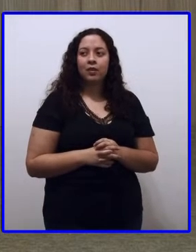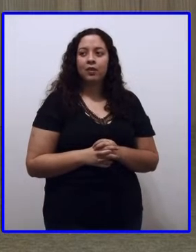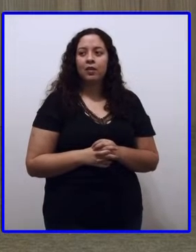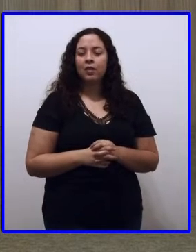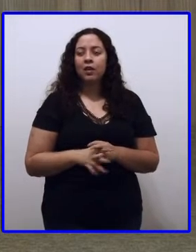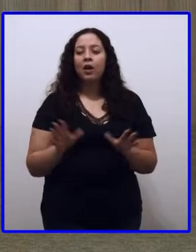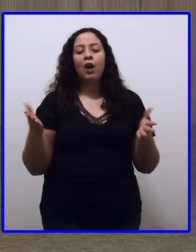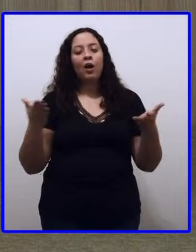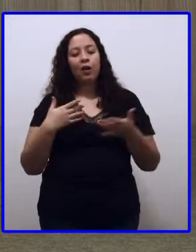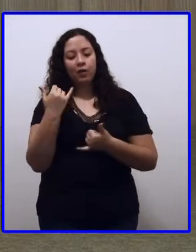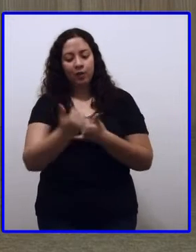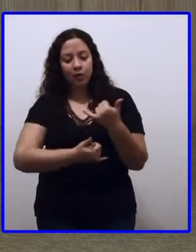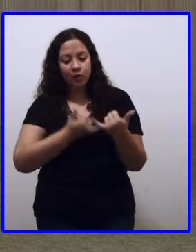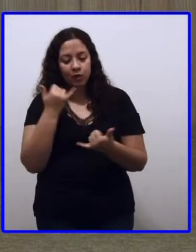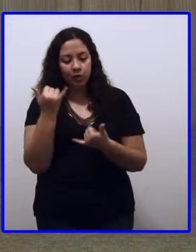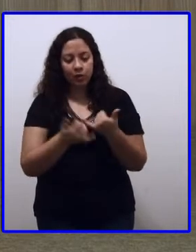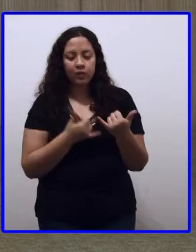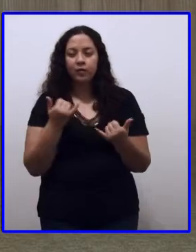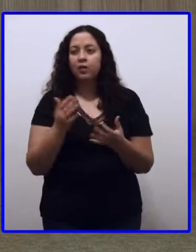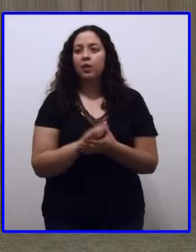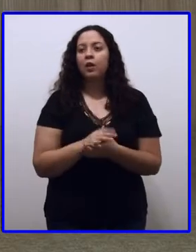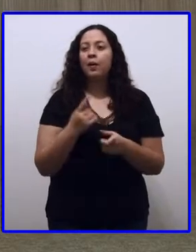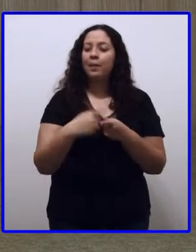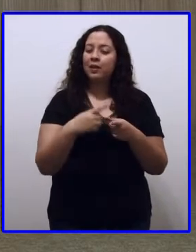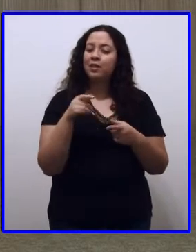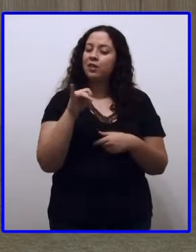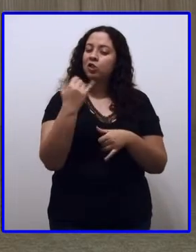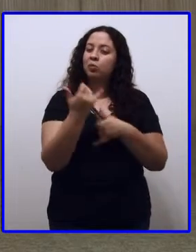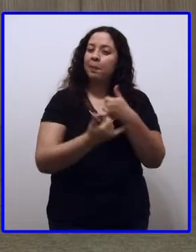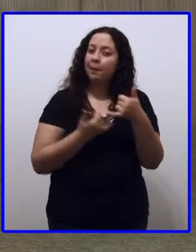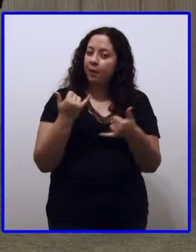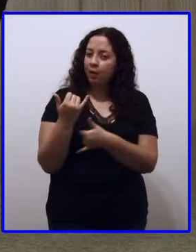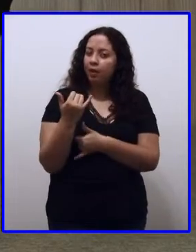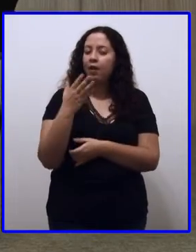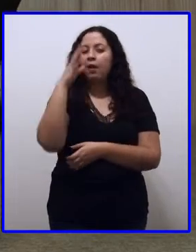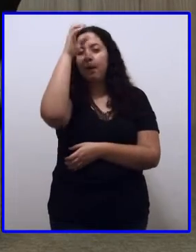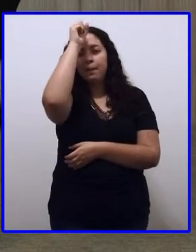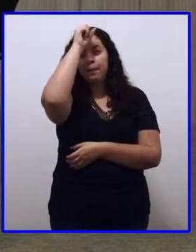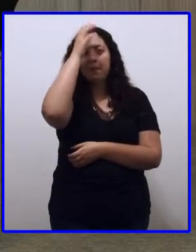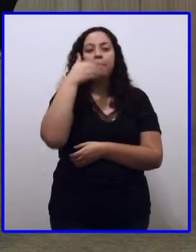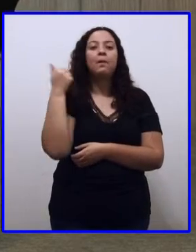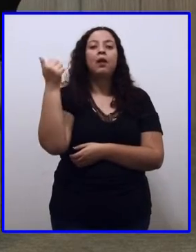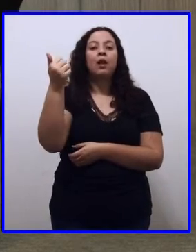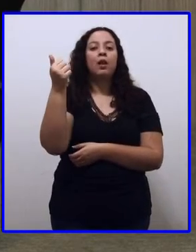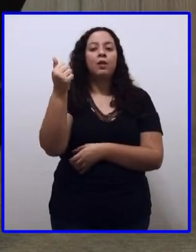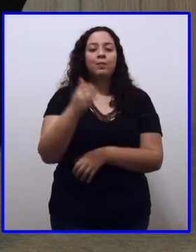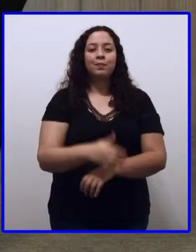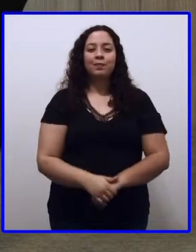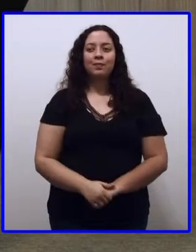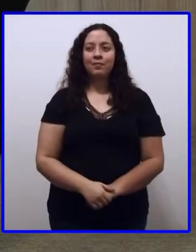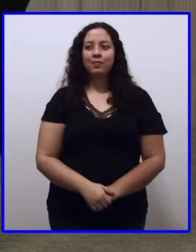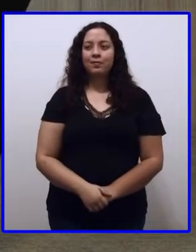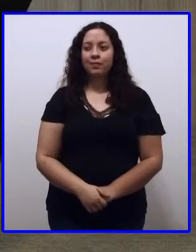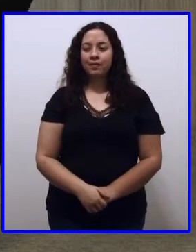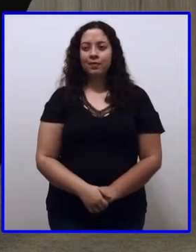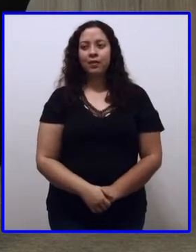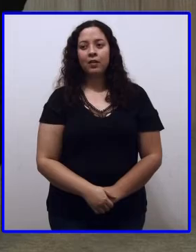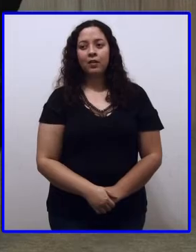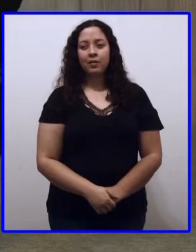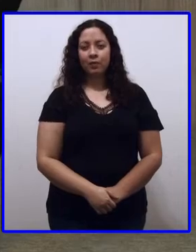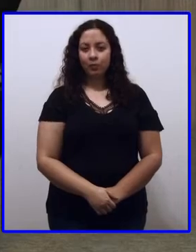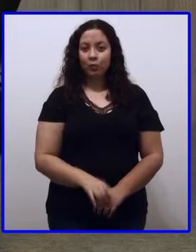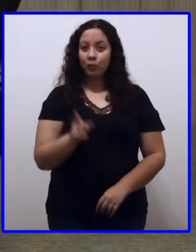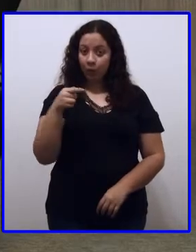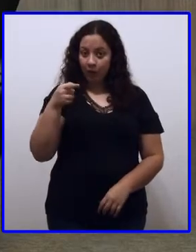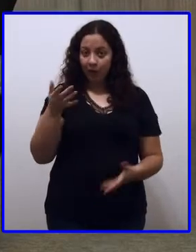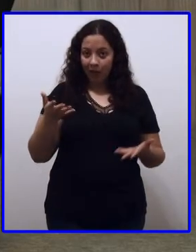vamos jogar, Camila? Vamos, vamos jogar. Porque quando a gente joga, aí a gente consegue fazer com que eles aprendam mais de uma forma muito